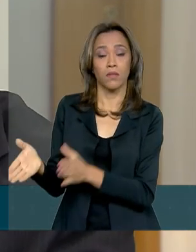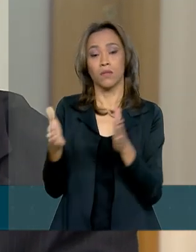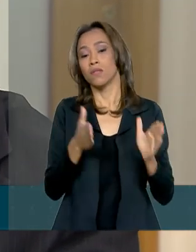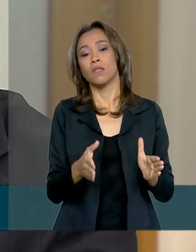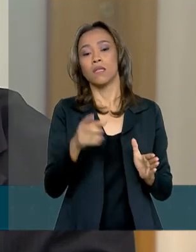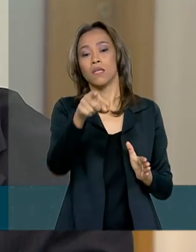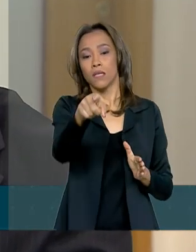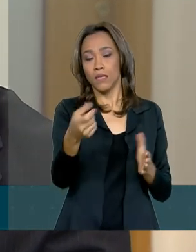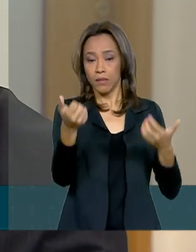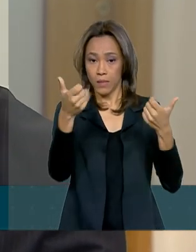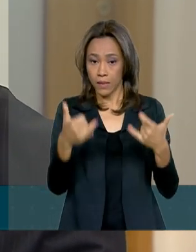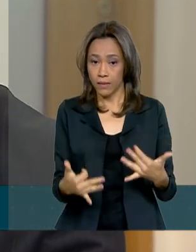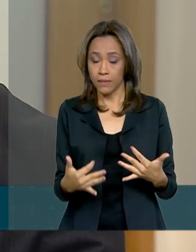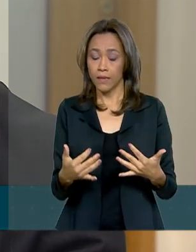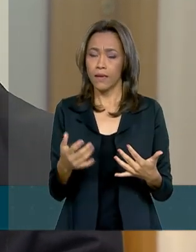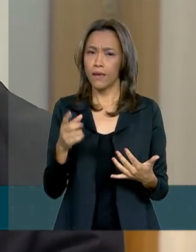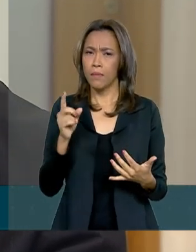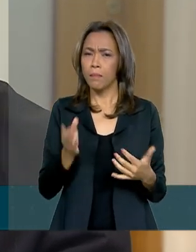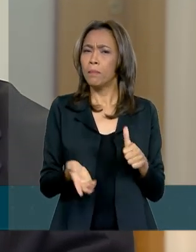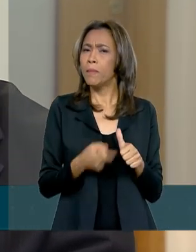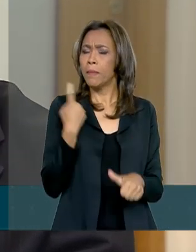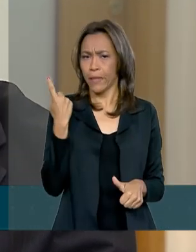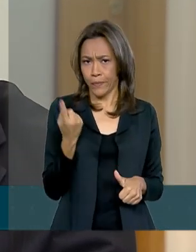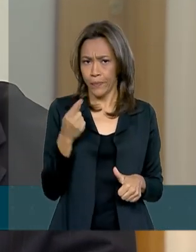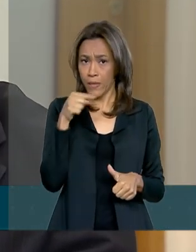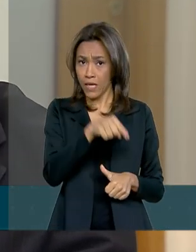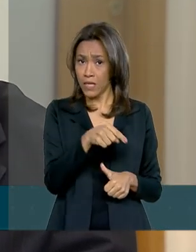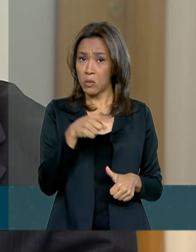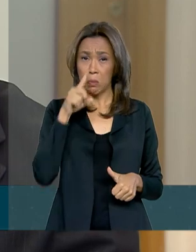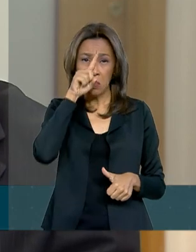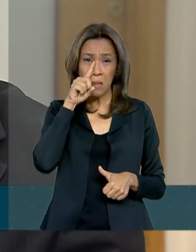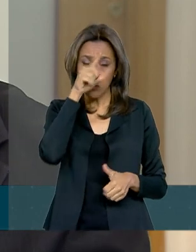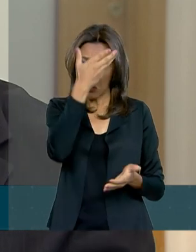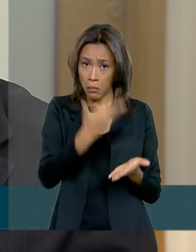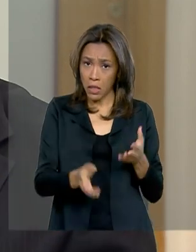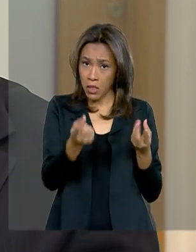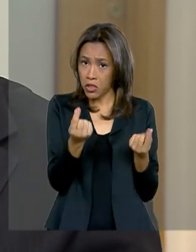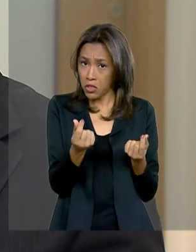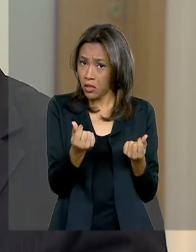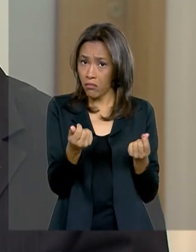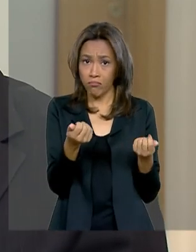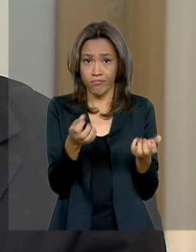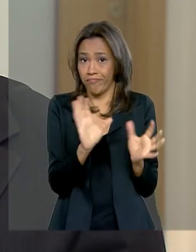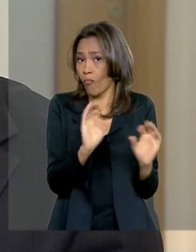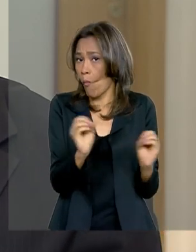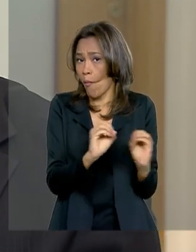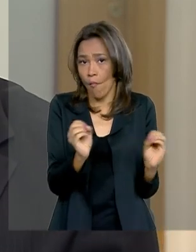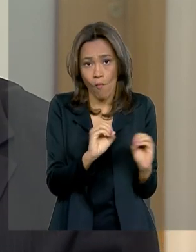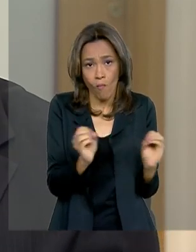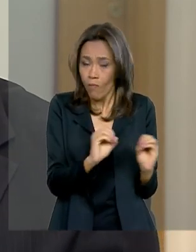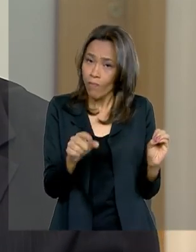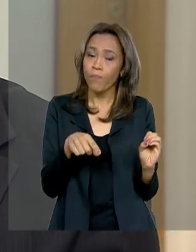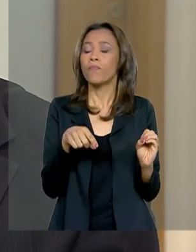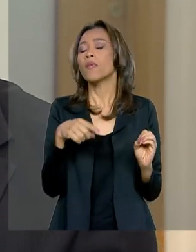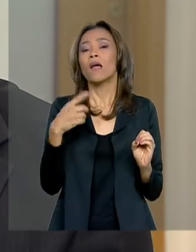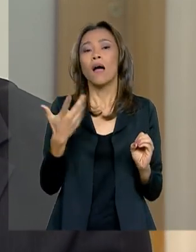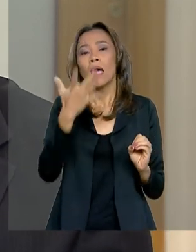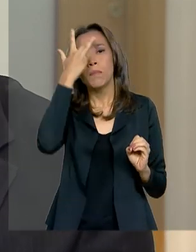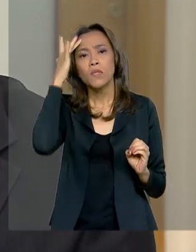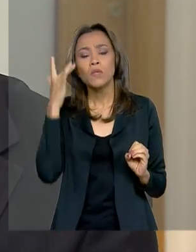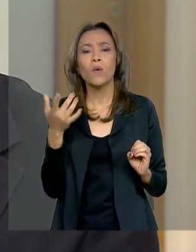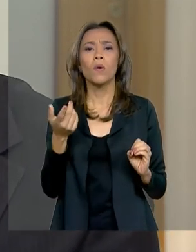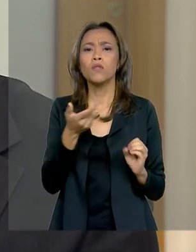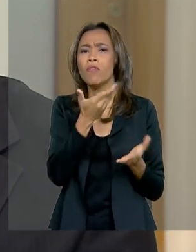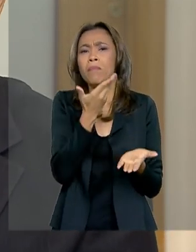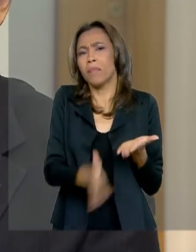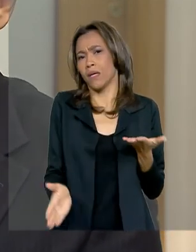investimento. Em primeiro lugar, porque ele é o risco zero. Então, você está remunerando o dinheiro sem que a pessoa tenha o risco